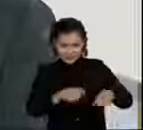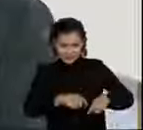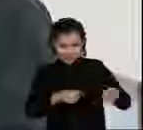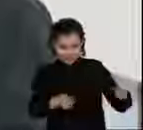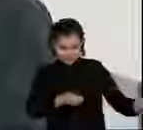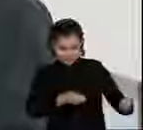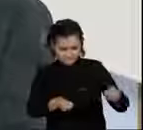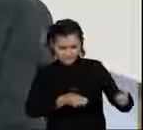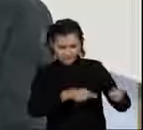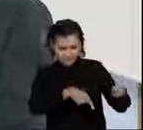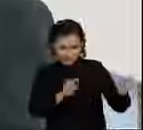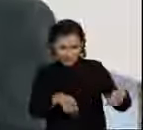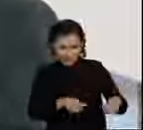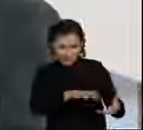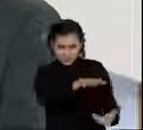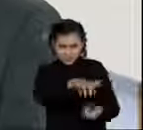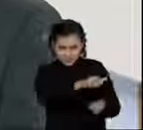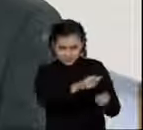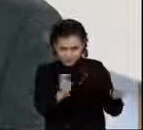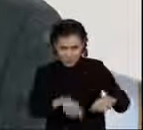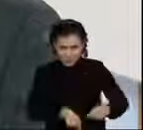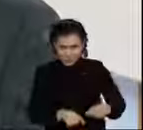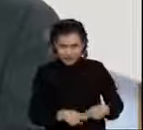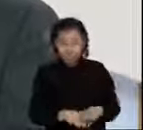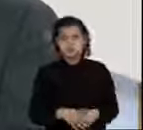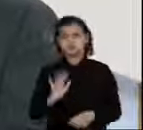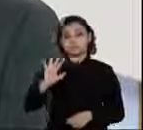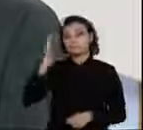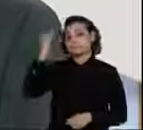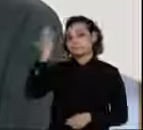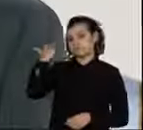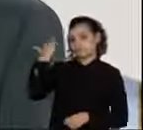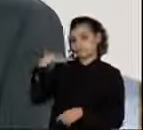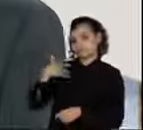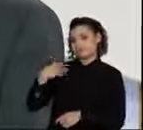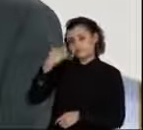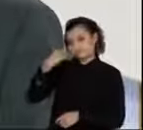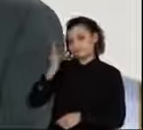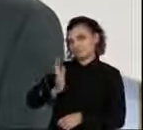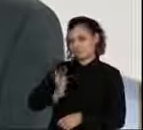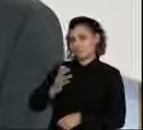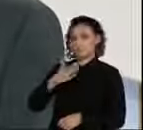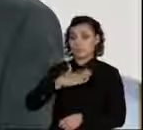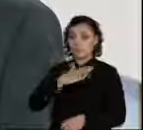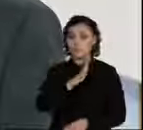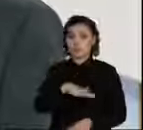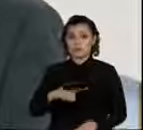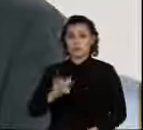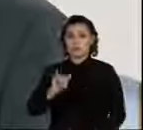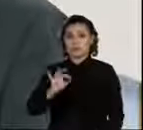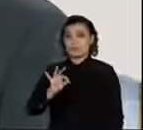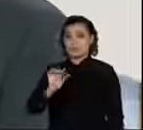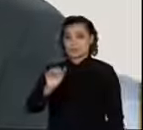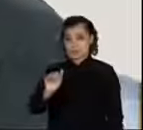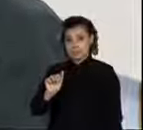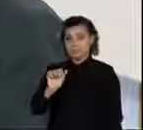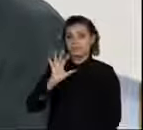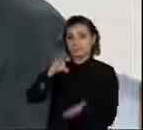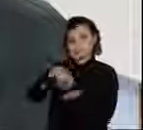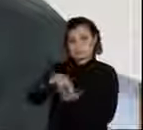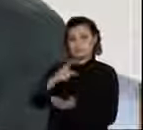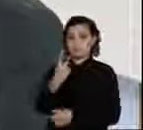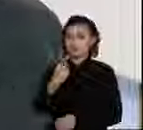Olha, te conto uma coisa que aconteceu muito tempo atrás na minha vida. Eu era aluno do ITA, em